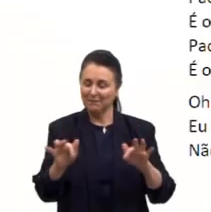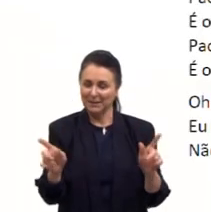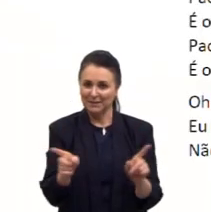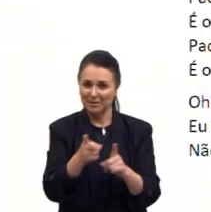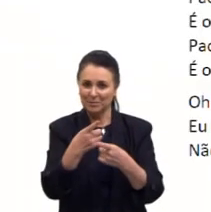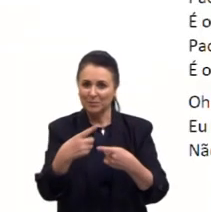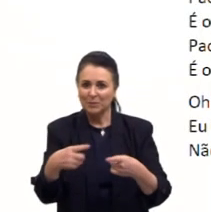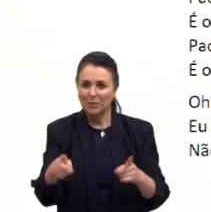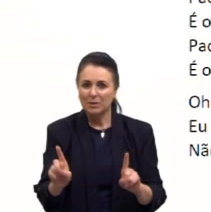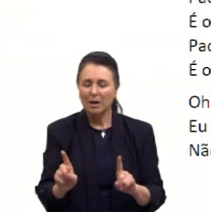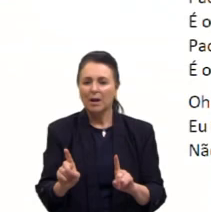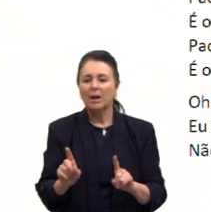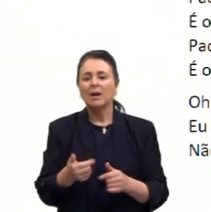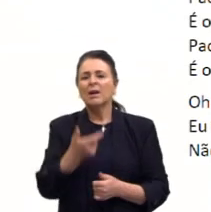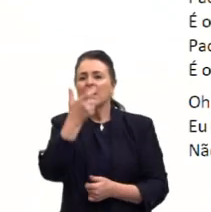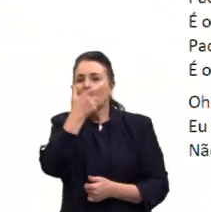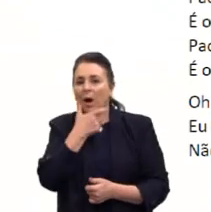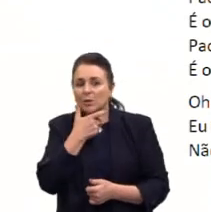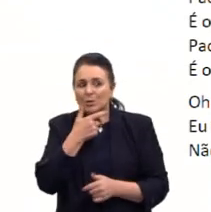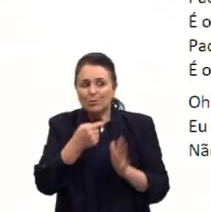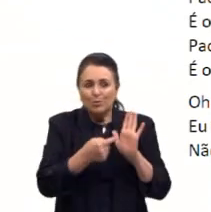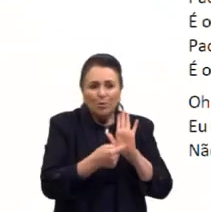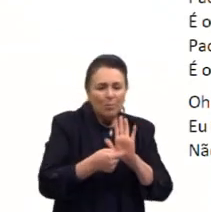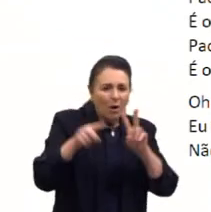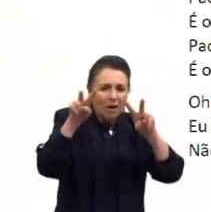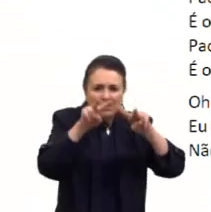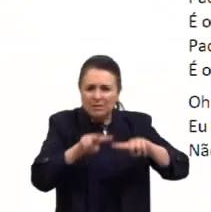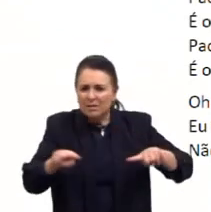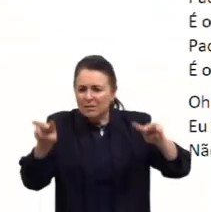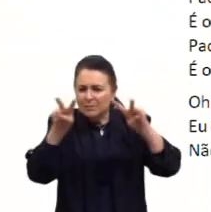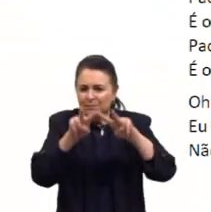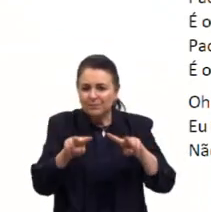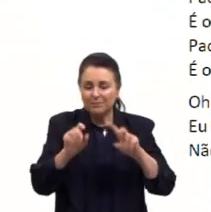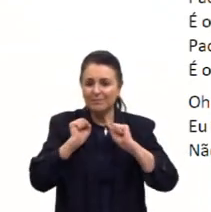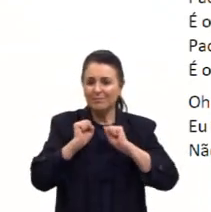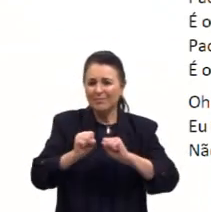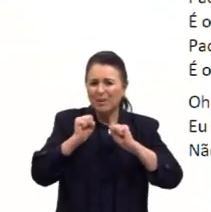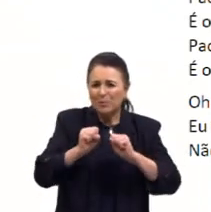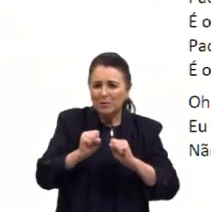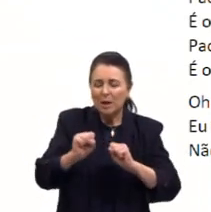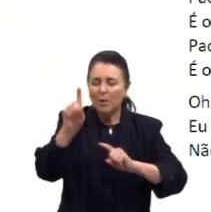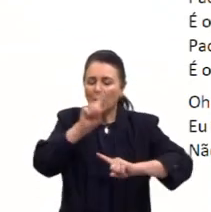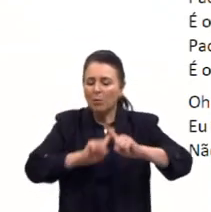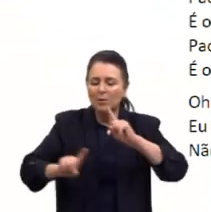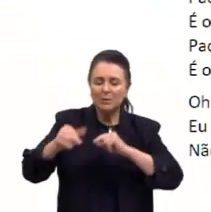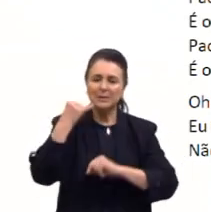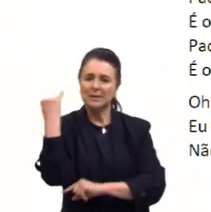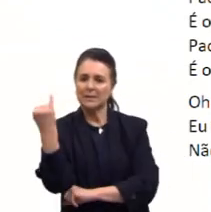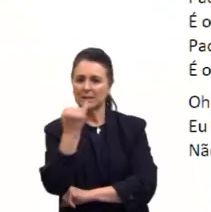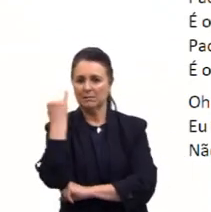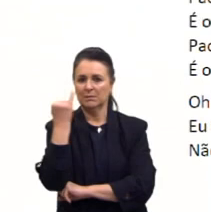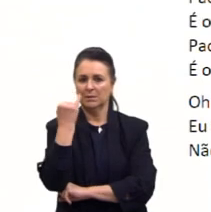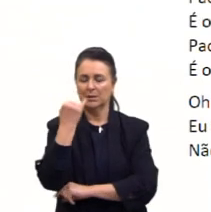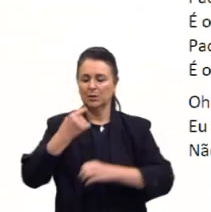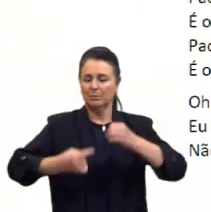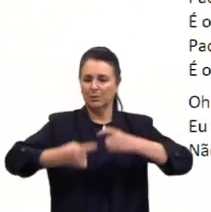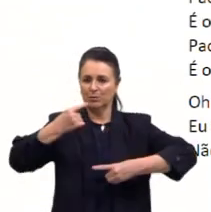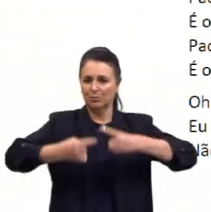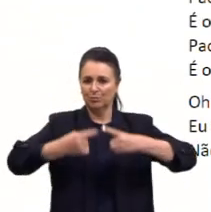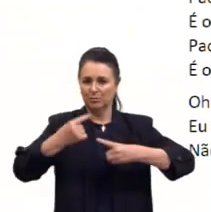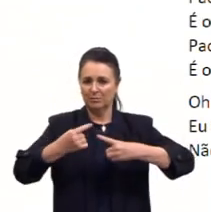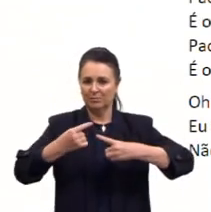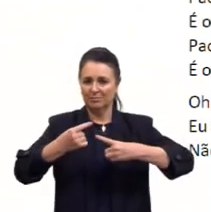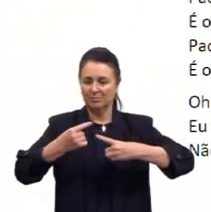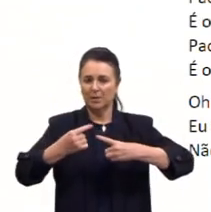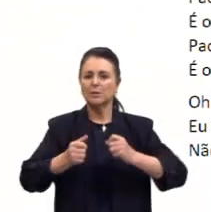Ok, acho que essa música dá uma visão do que podemos, alguns aspectos importantes que